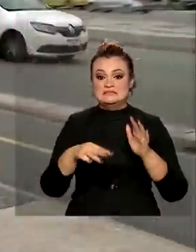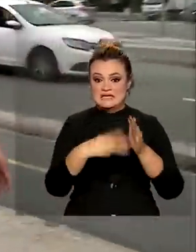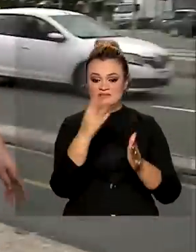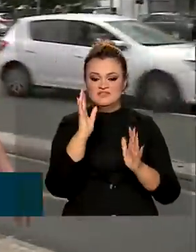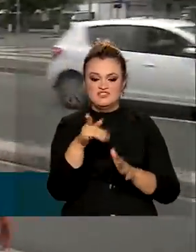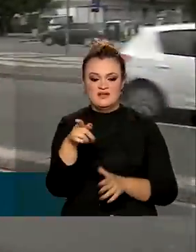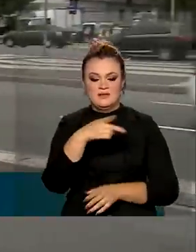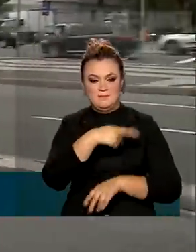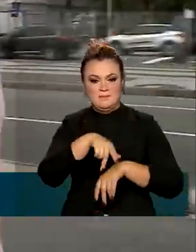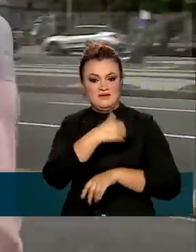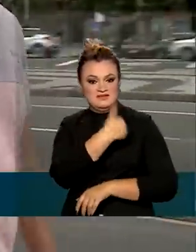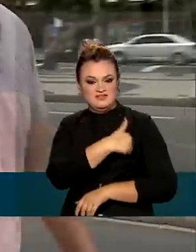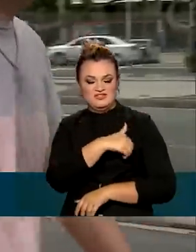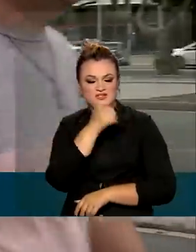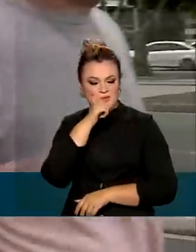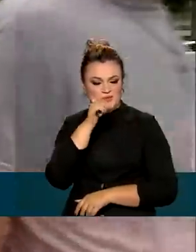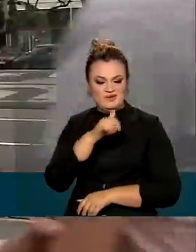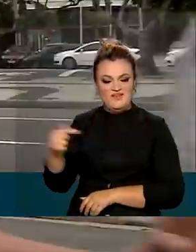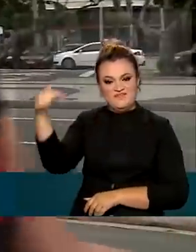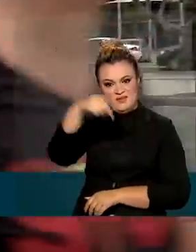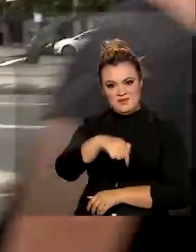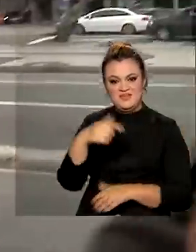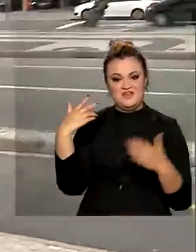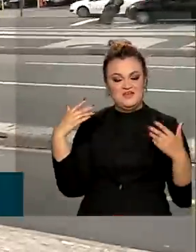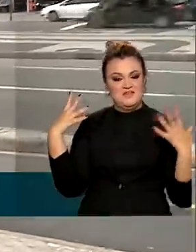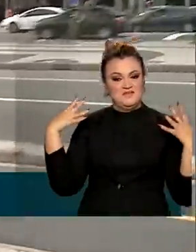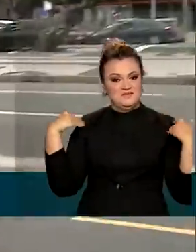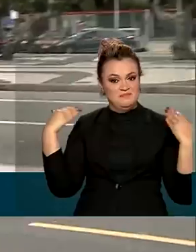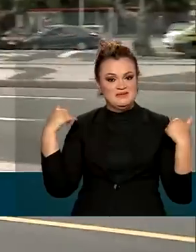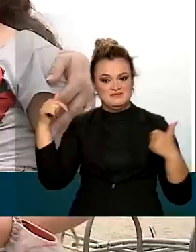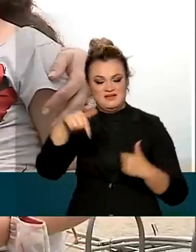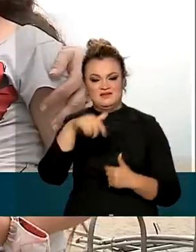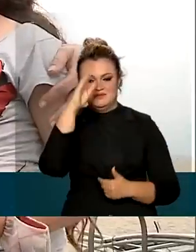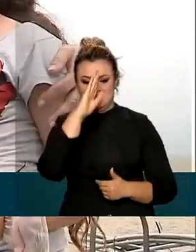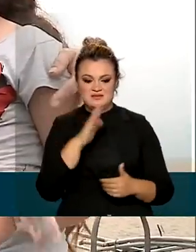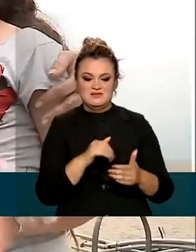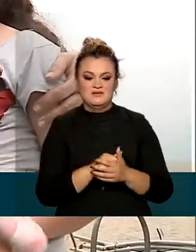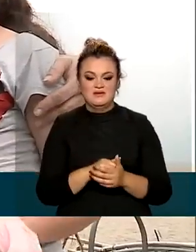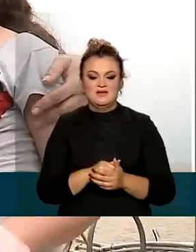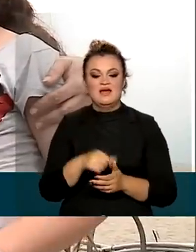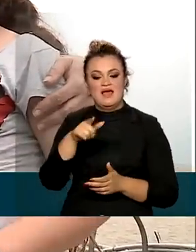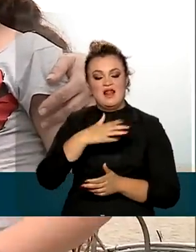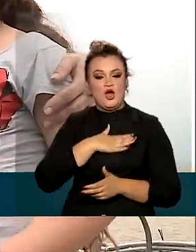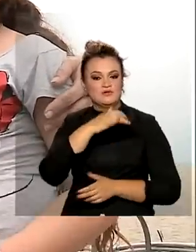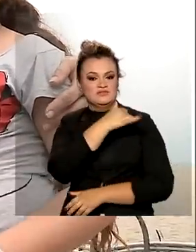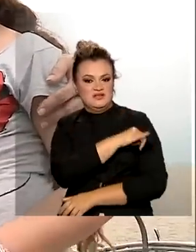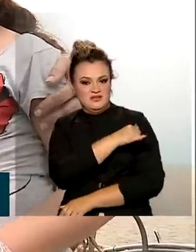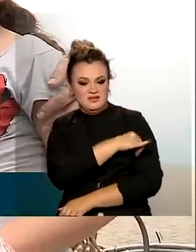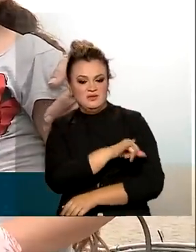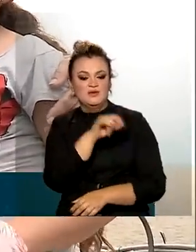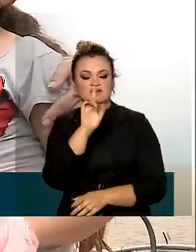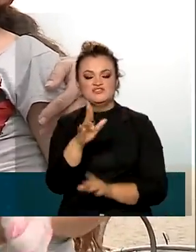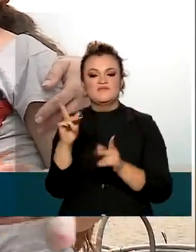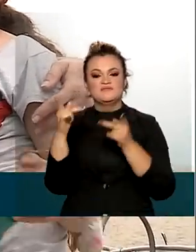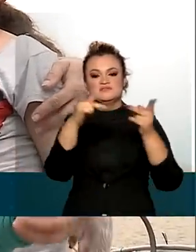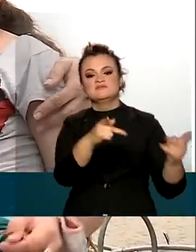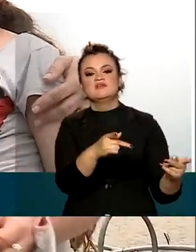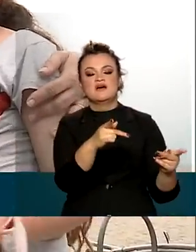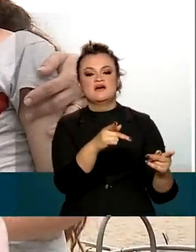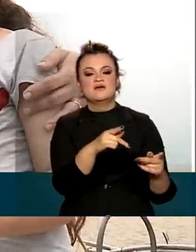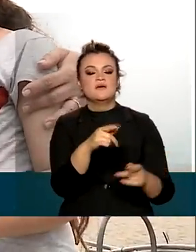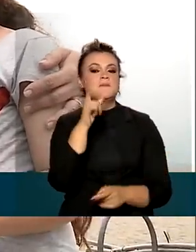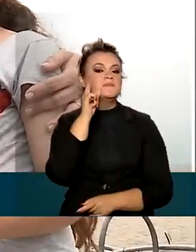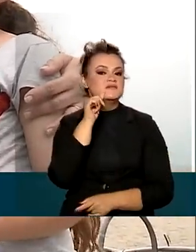que a Argentina Rocio vem passar férias com a família no Brasil. Além do Rio de Janeiro, eles já visitaram